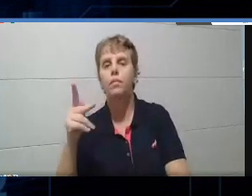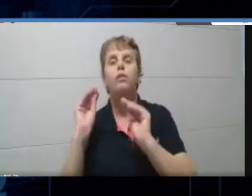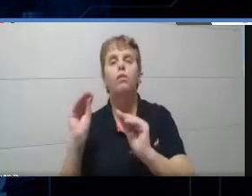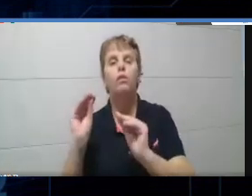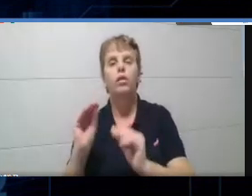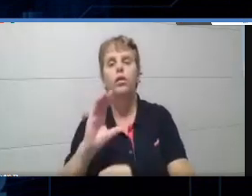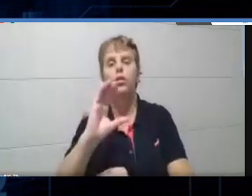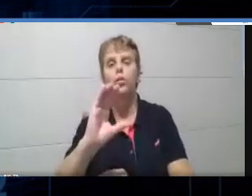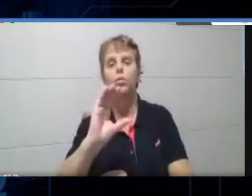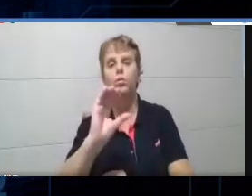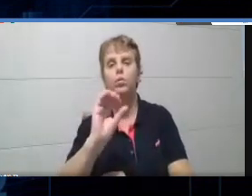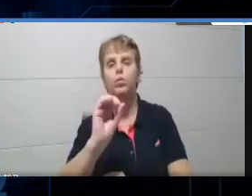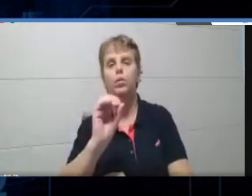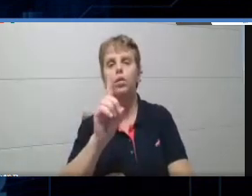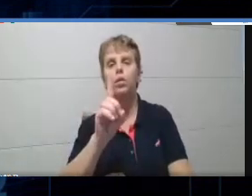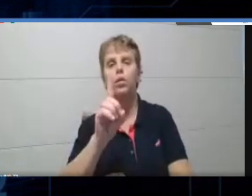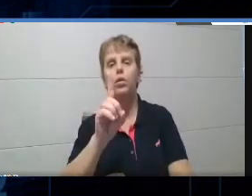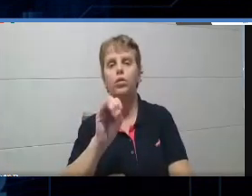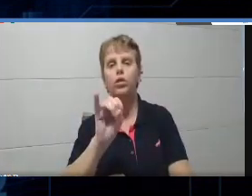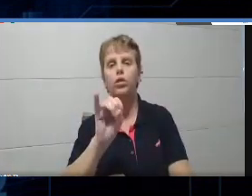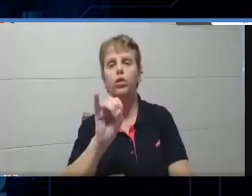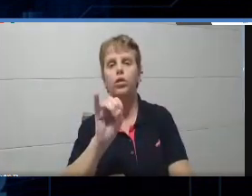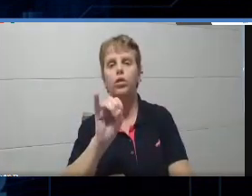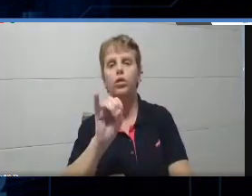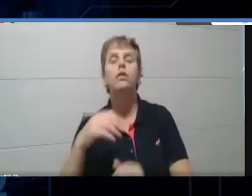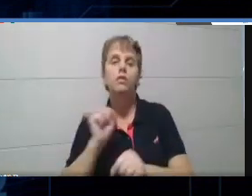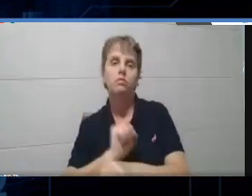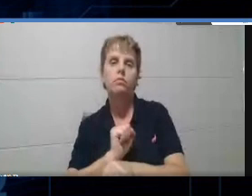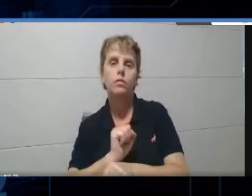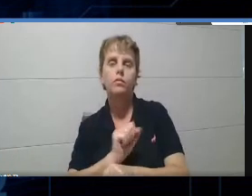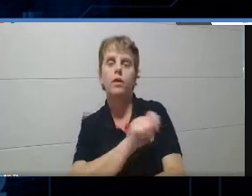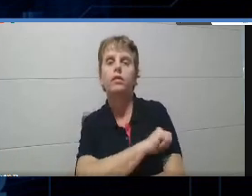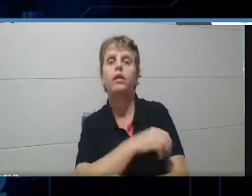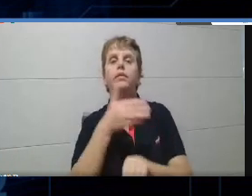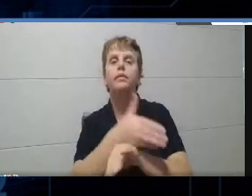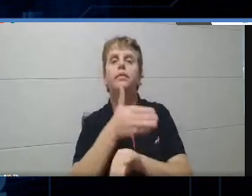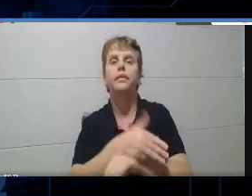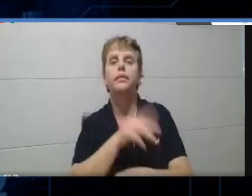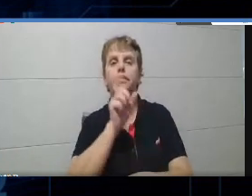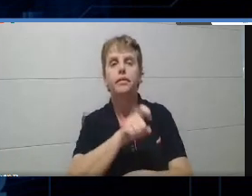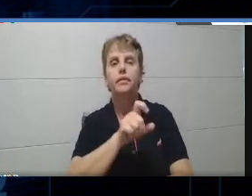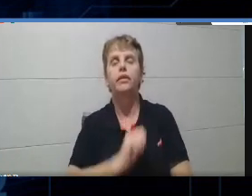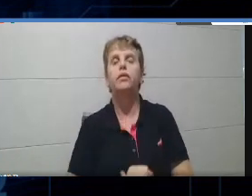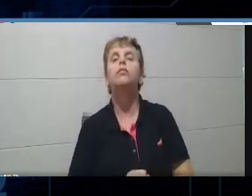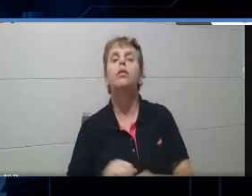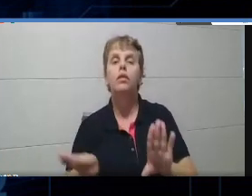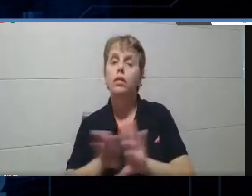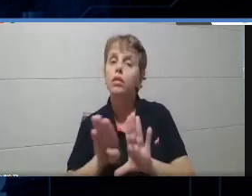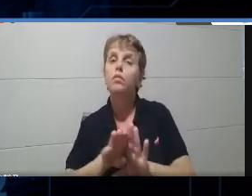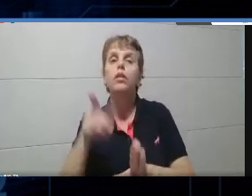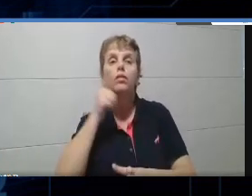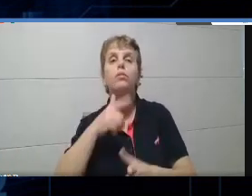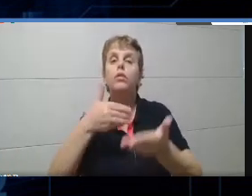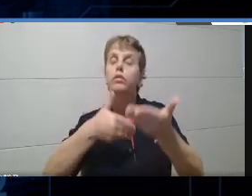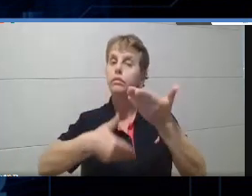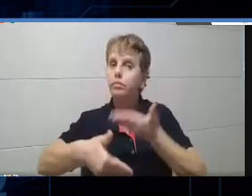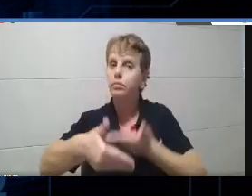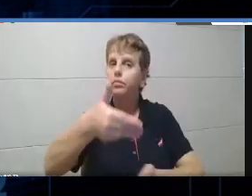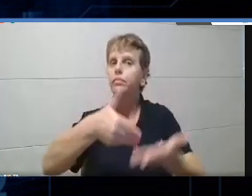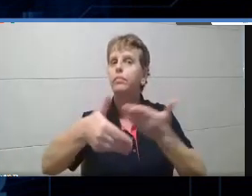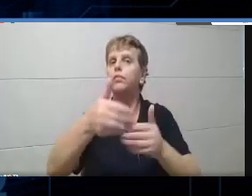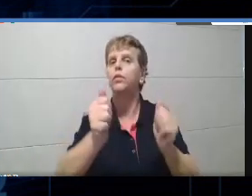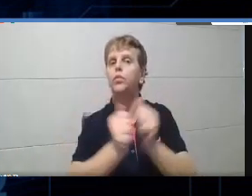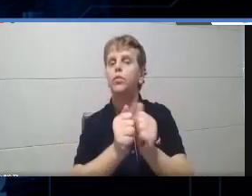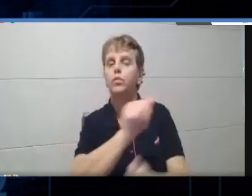eu espero os alunos entrarem e dou um start, tá? Eu também posso estar compartilhando com os alunos, tá? Como nós estamos